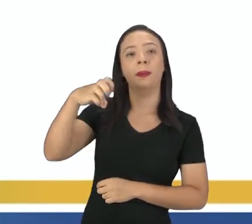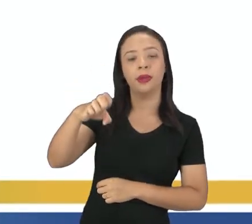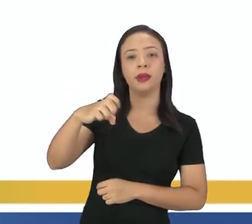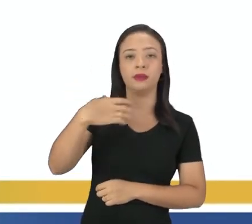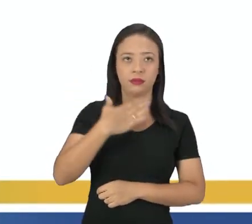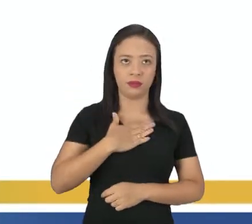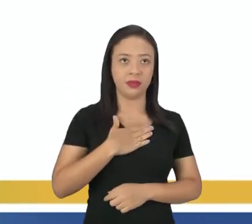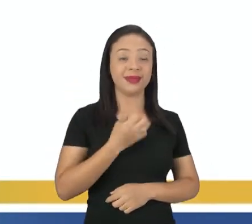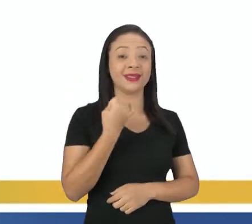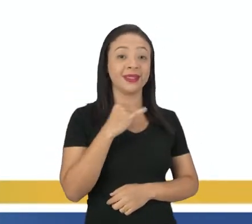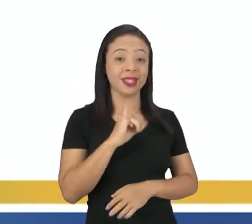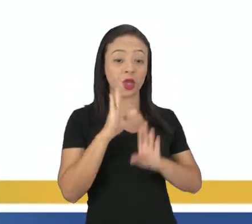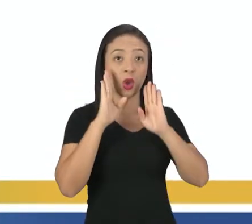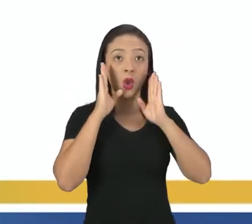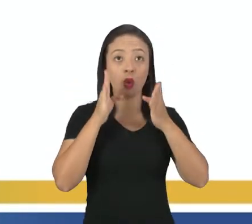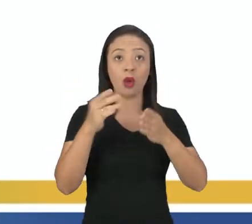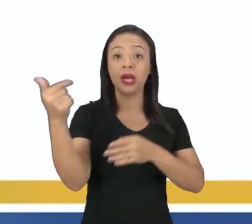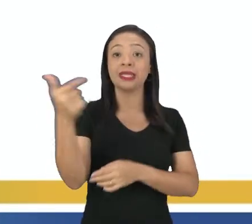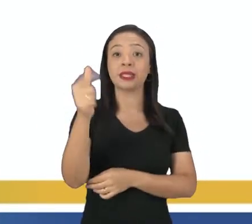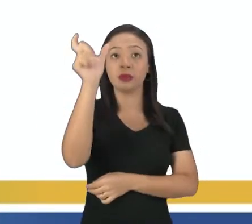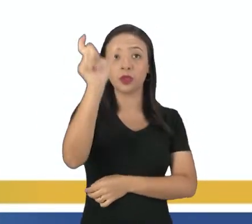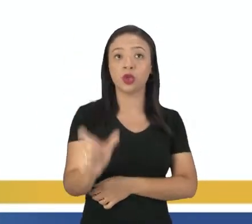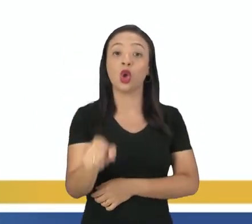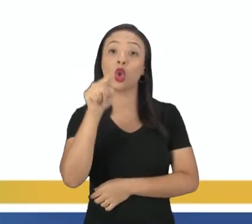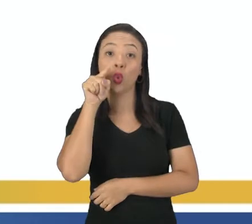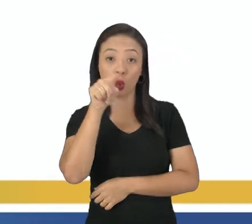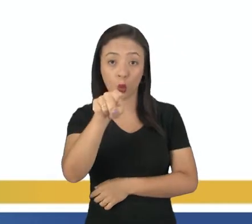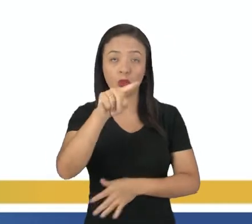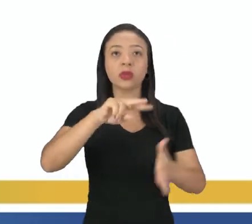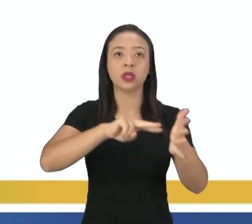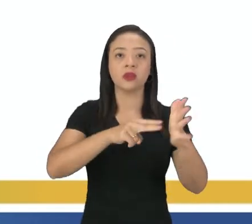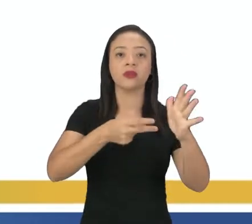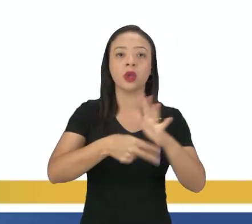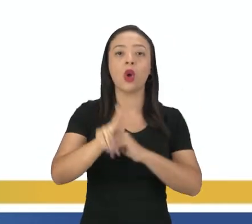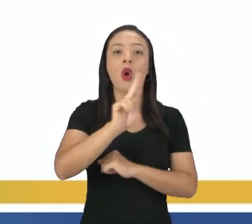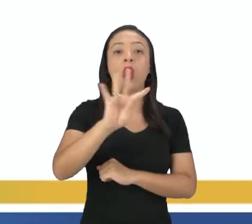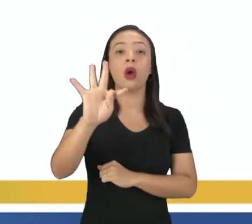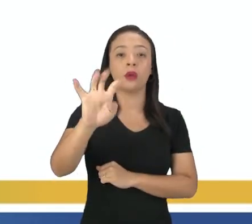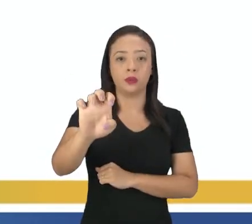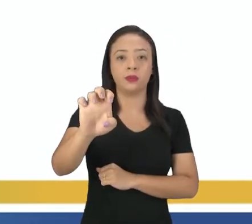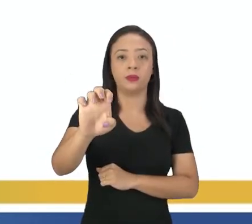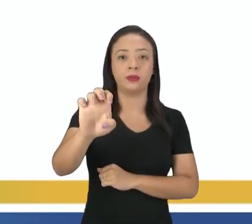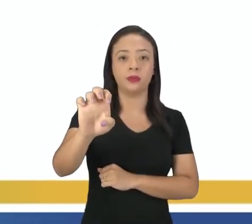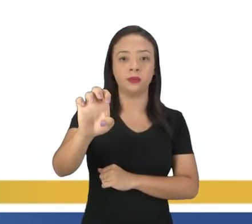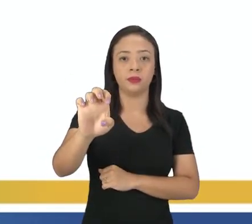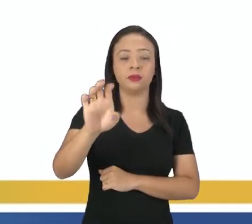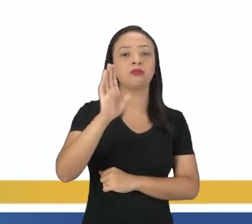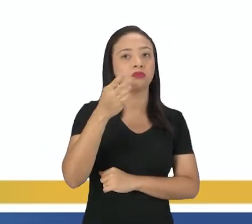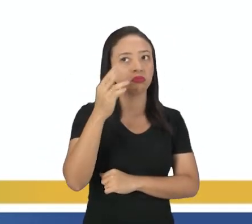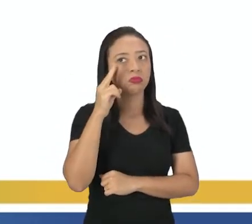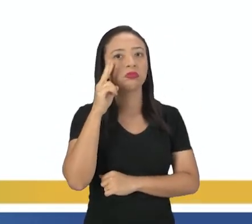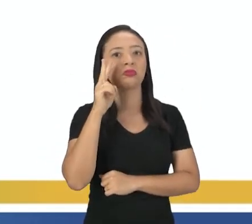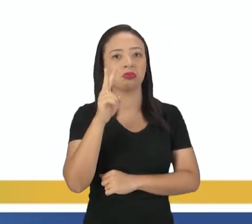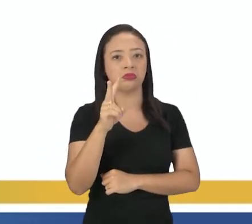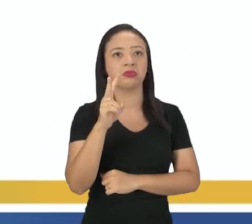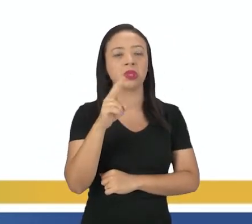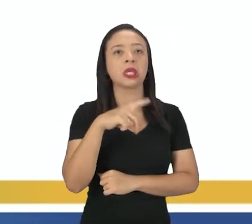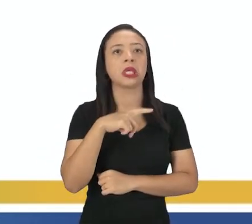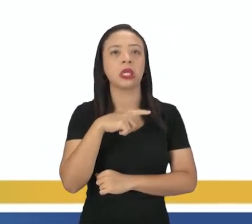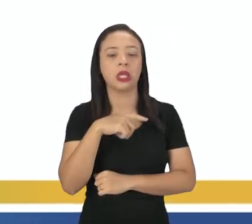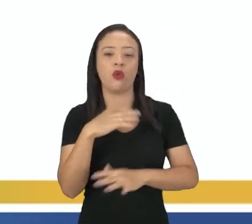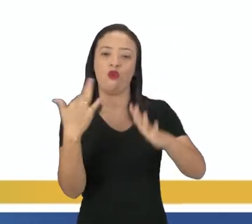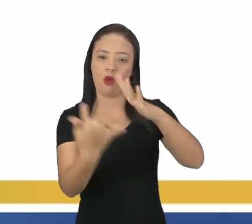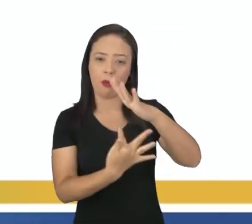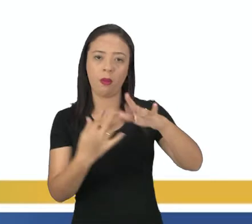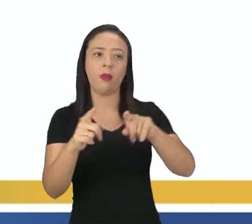né? Se eu estou falando a segunda pessoa, tu, eu uso te, né? E já vimos até isso anteriormente, existe a questão